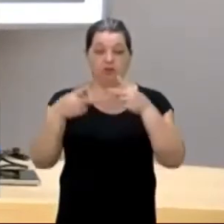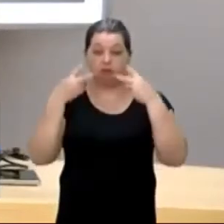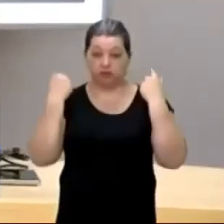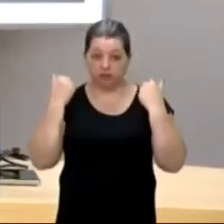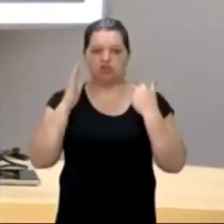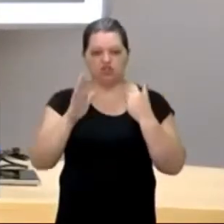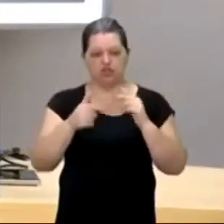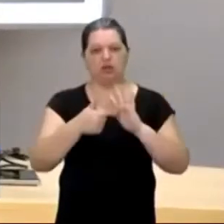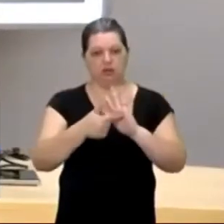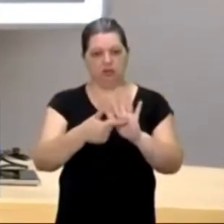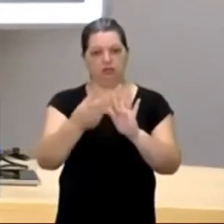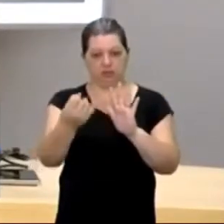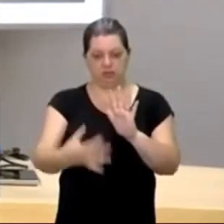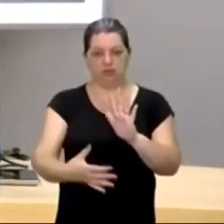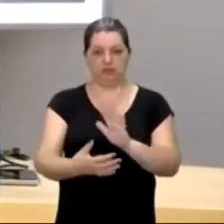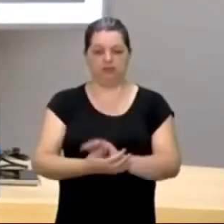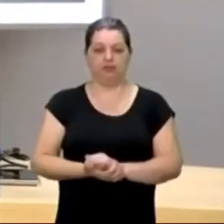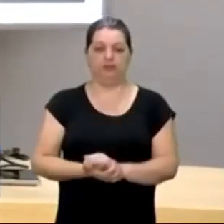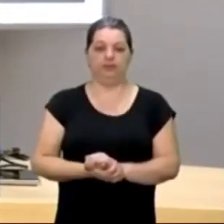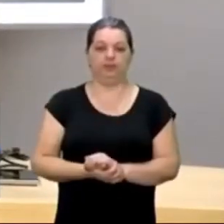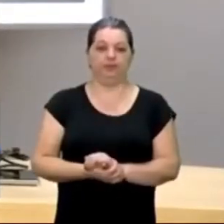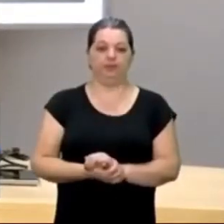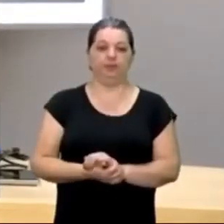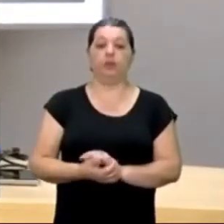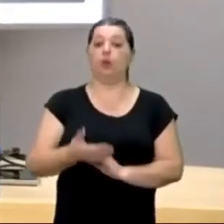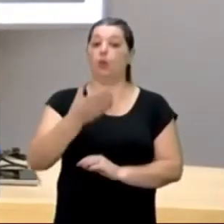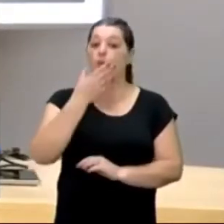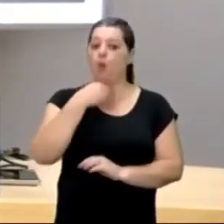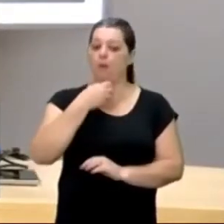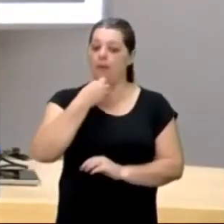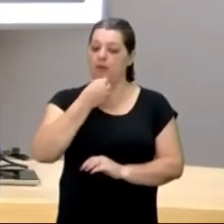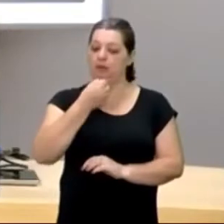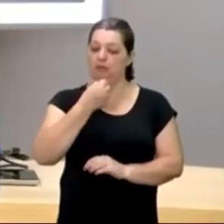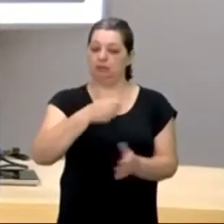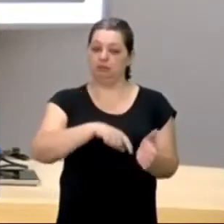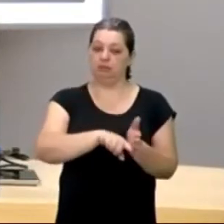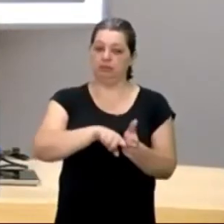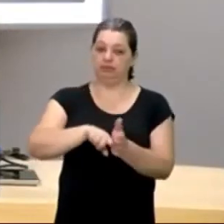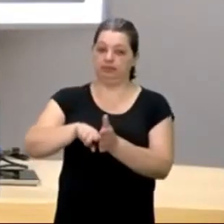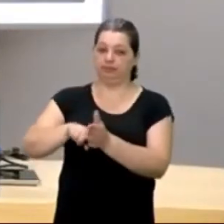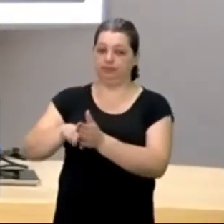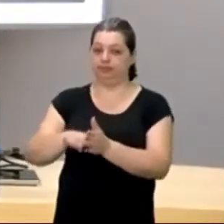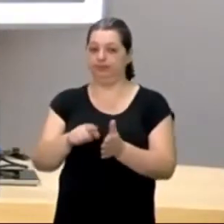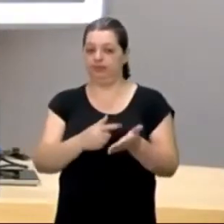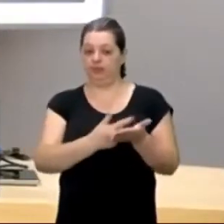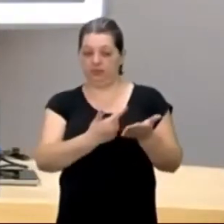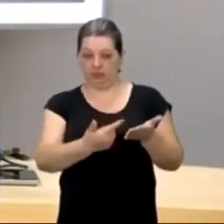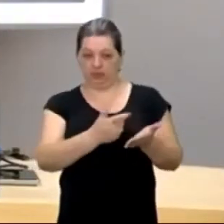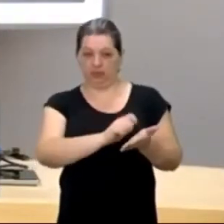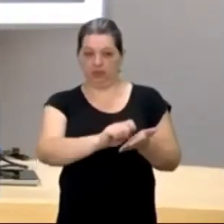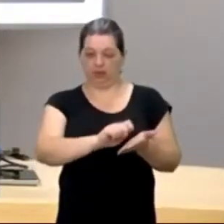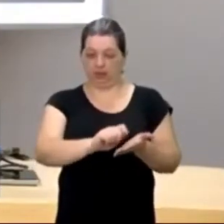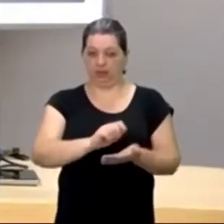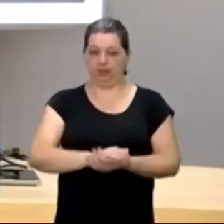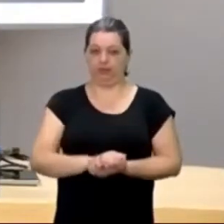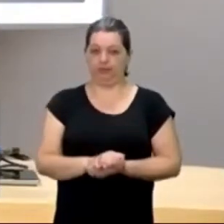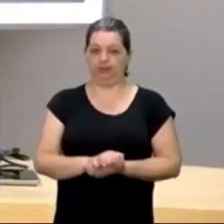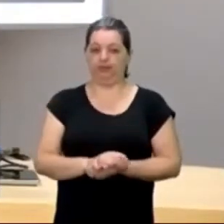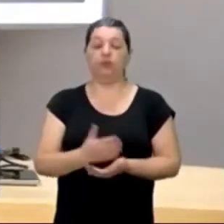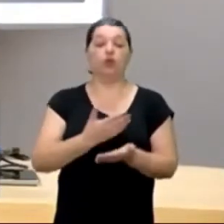antecipando, o jornalista, ele começa, a partir, da